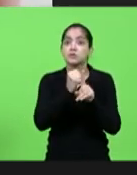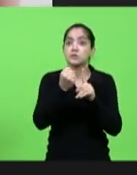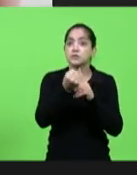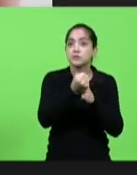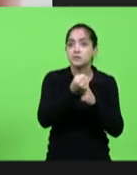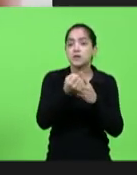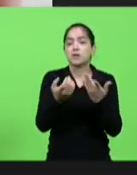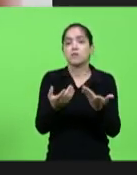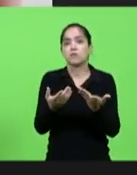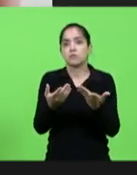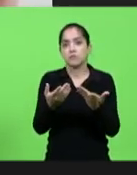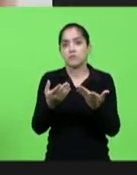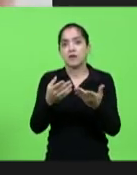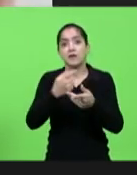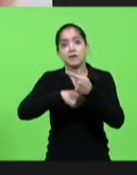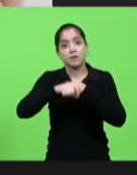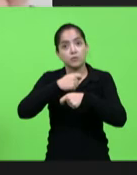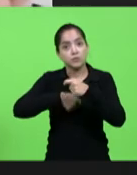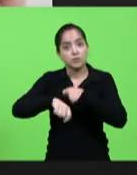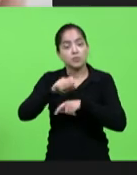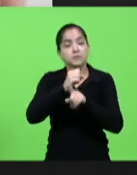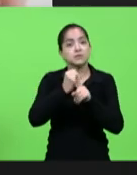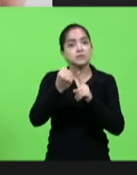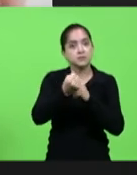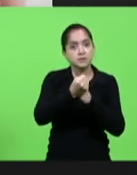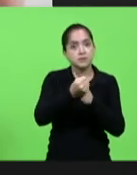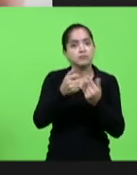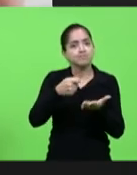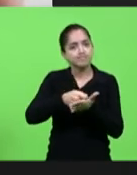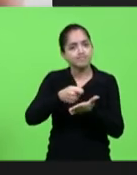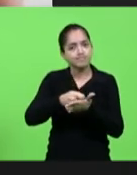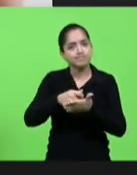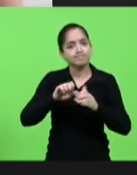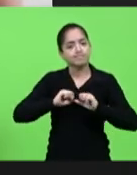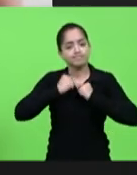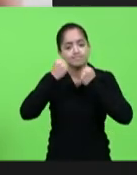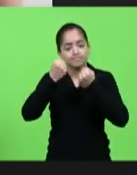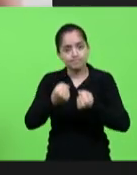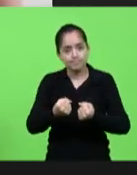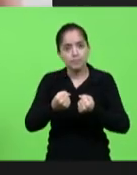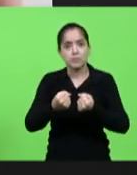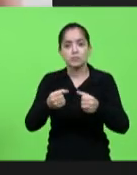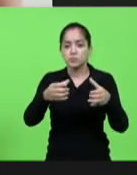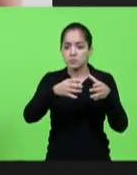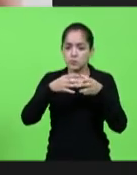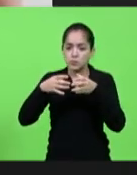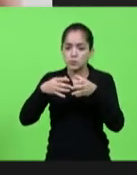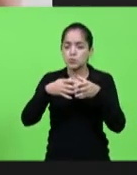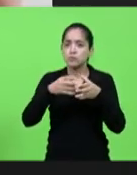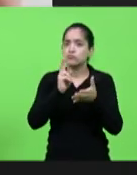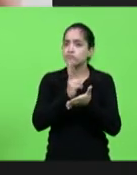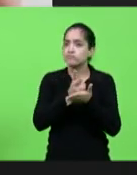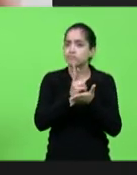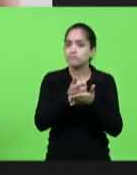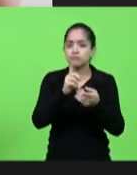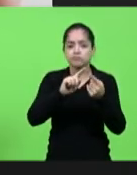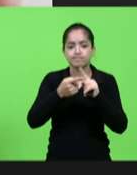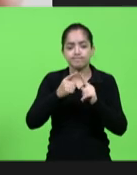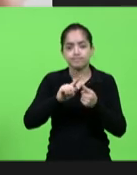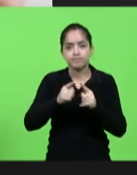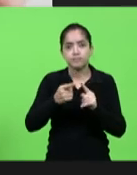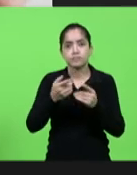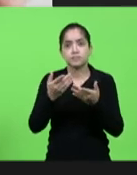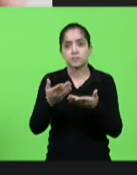sanitária econômica social exige de nós esforços coletivos constantes muito bem articulados